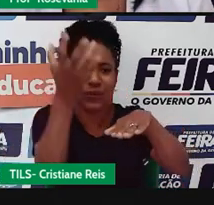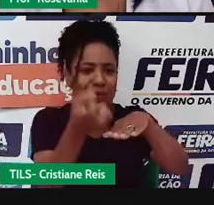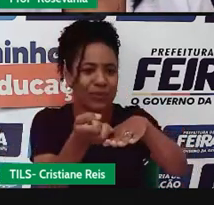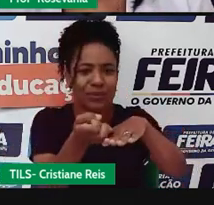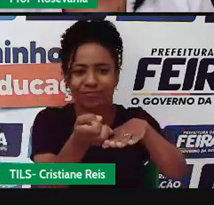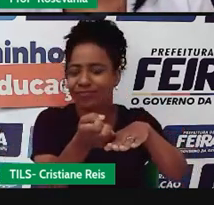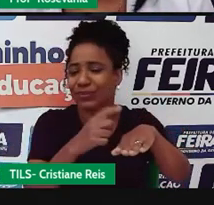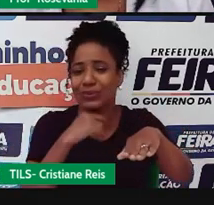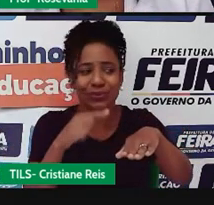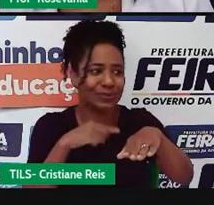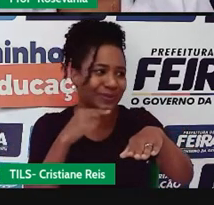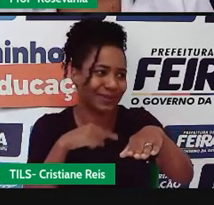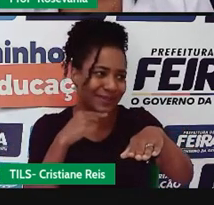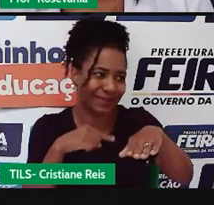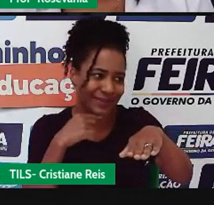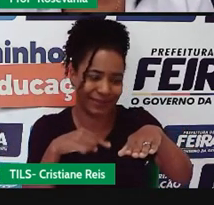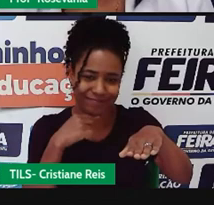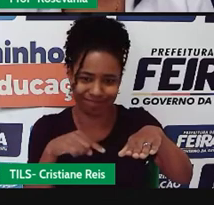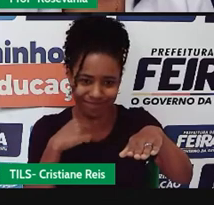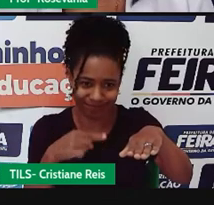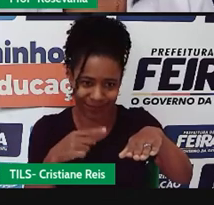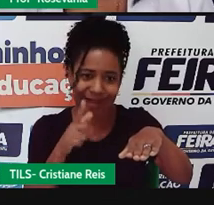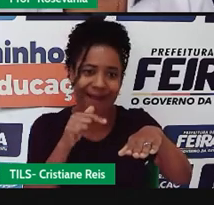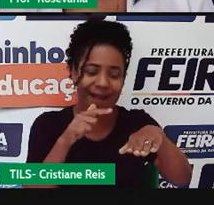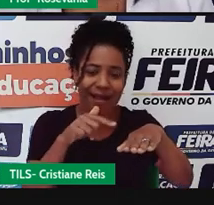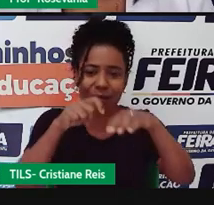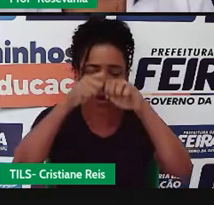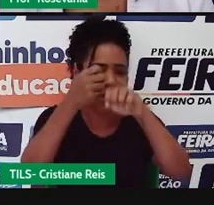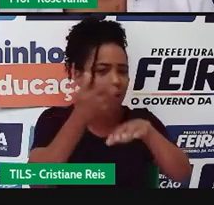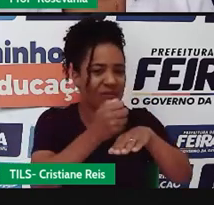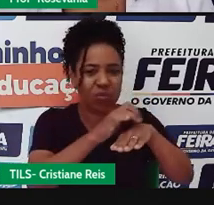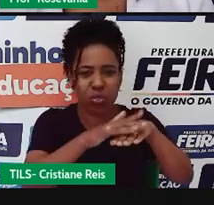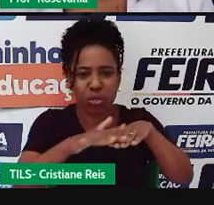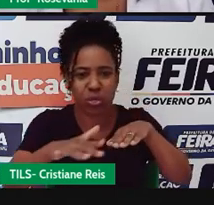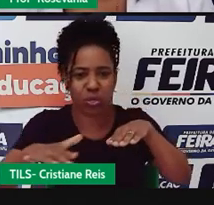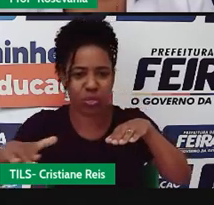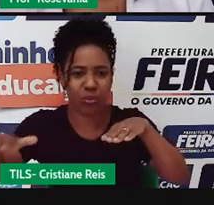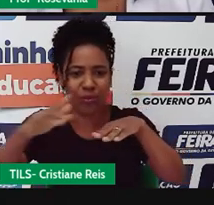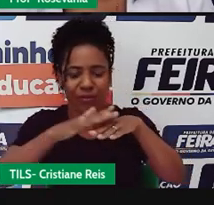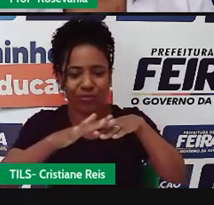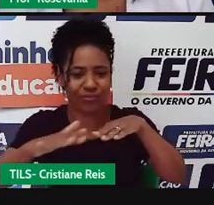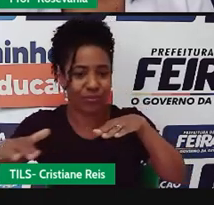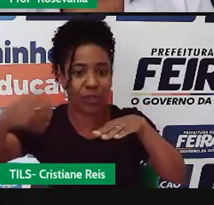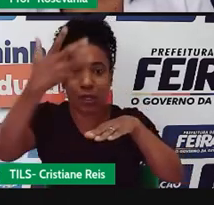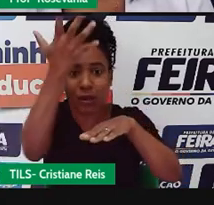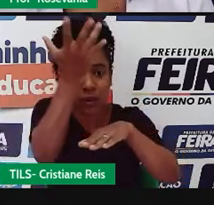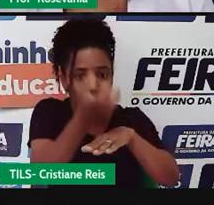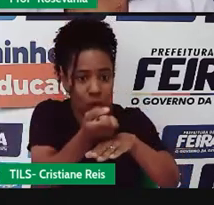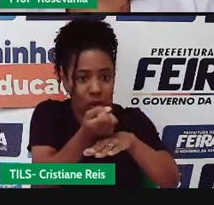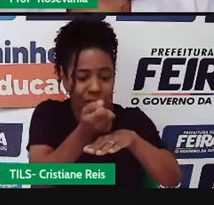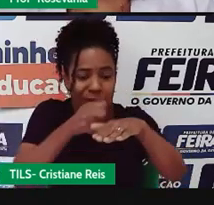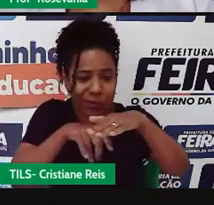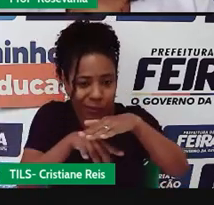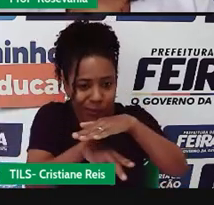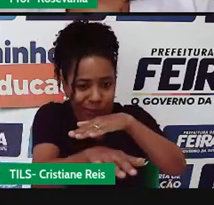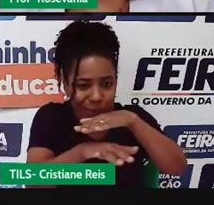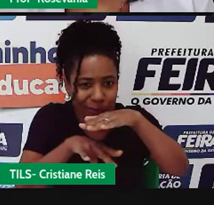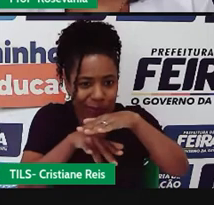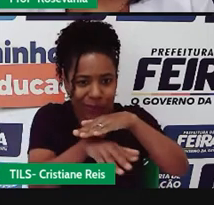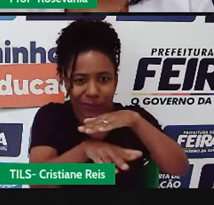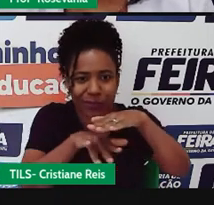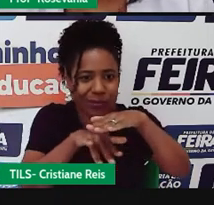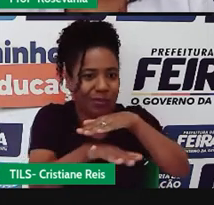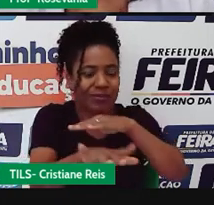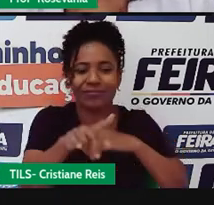chega aqui, ela também escorre mais rápido, e ela acaba, né, infelizmente, não infiltrando a quantidade que